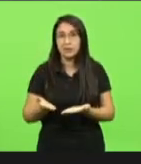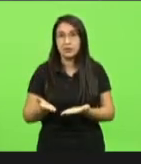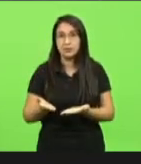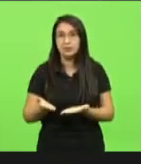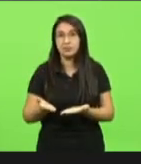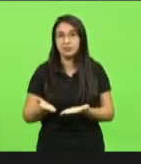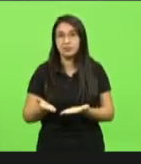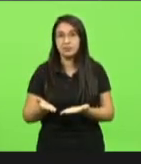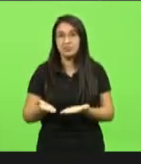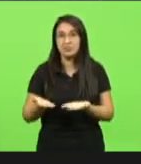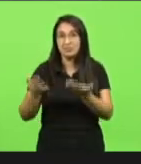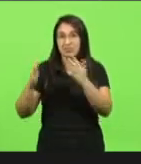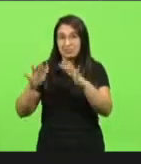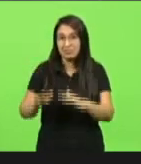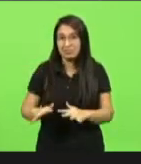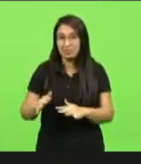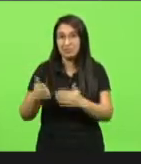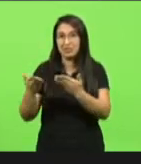desmotiva o praça.